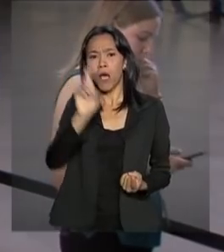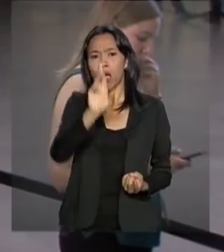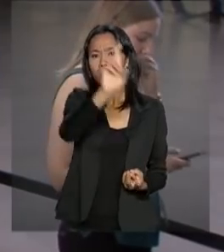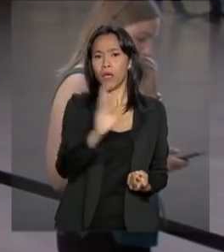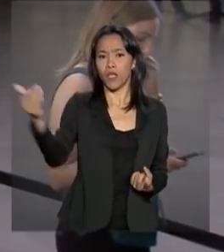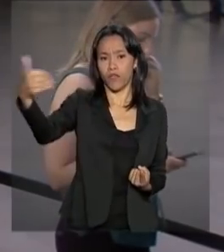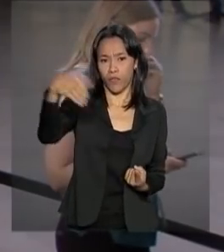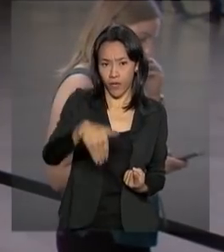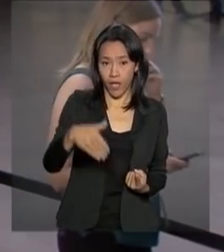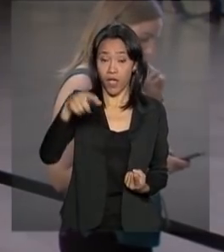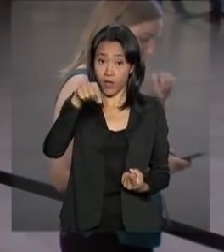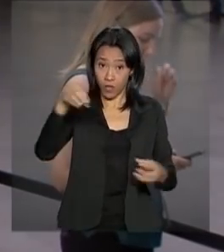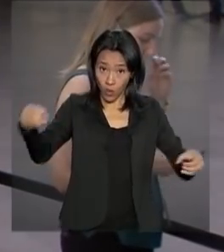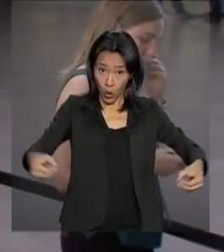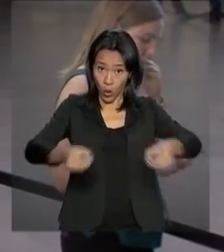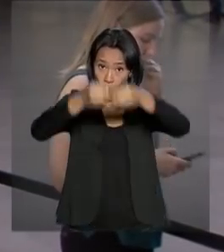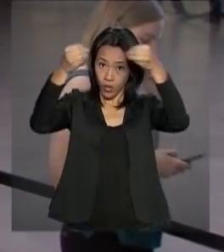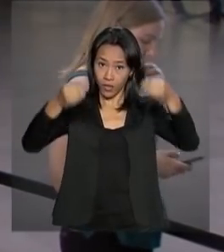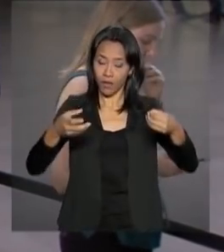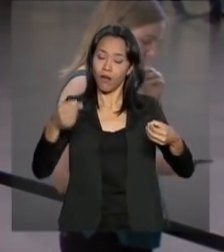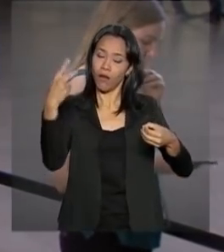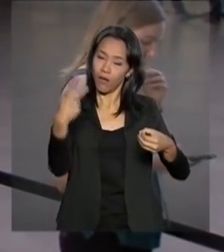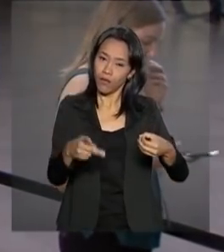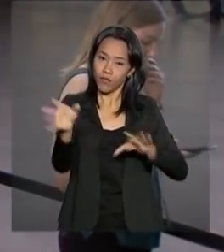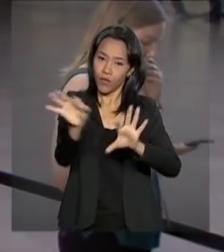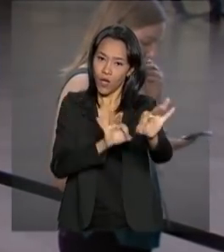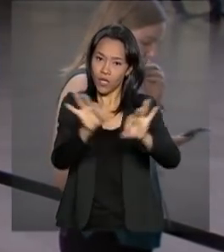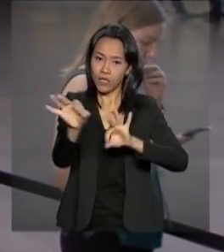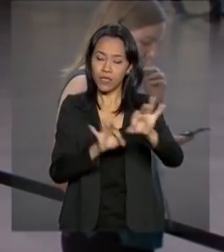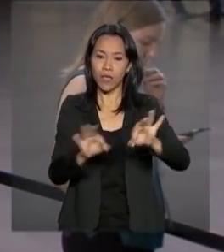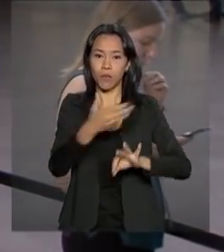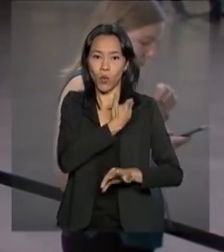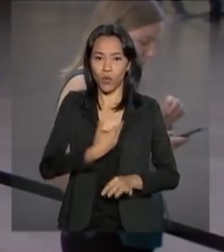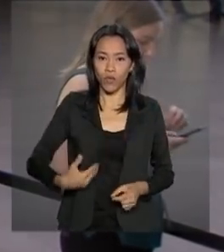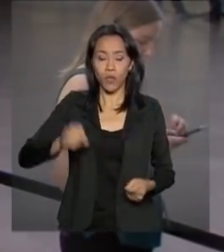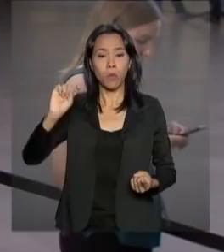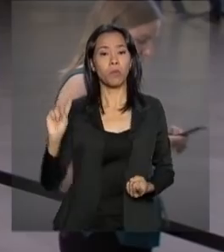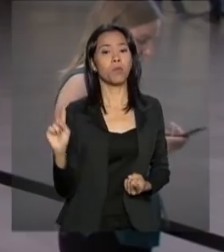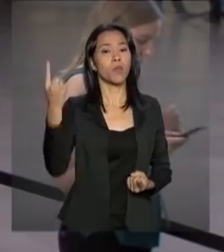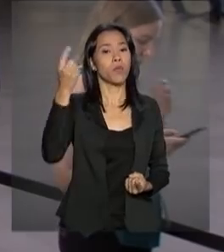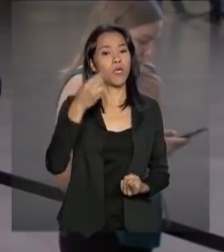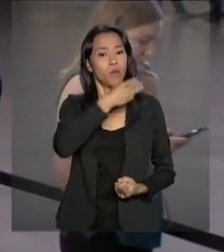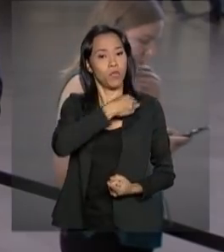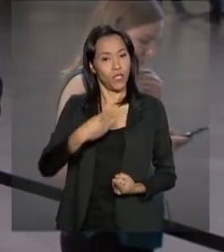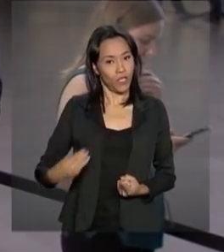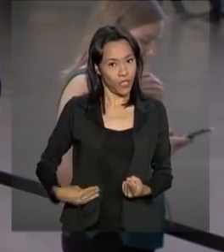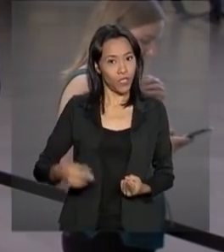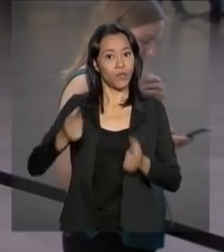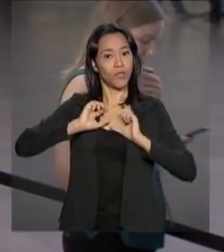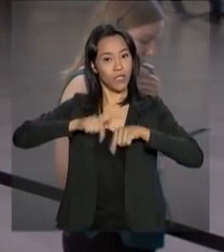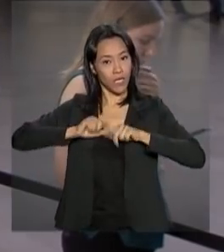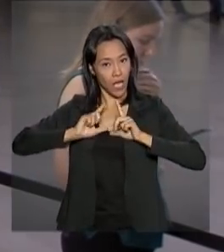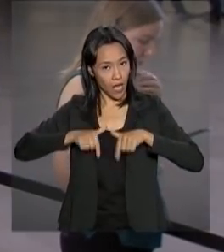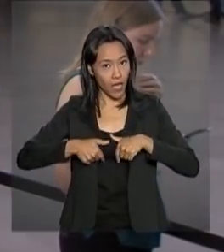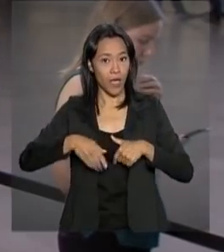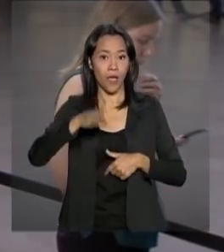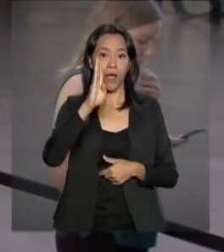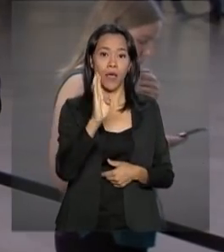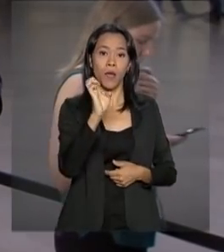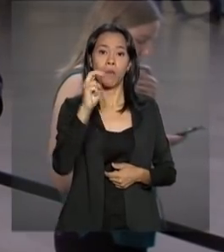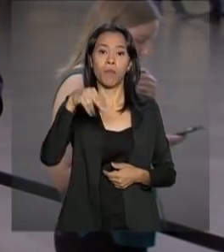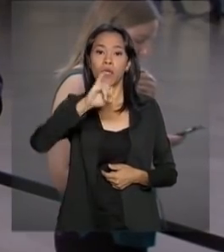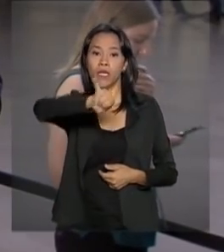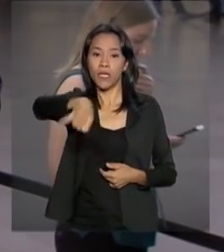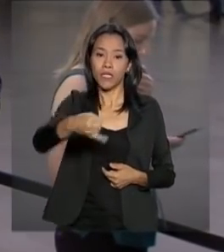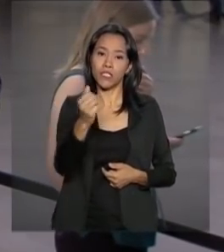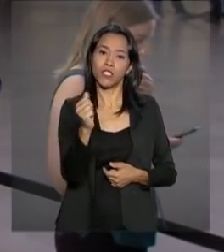Itamaraty, no coquetel oferecido pelo governo brasileiro, esteve o primeiro-ministro de Israel, Benjamin Netanyahu.